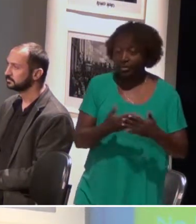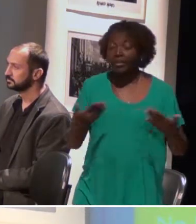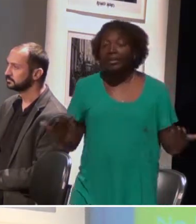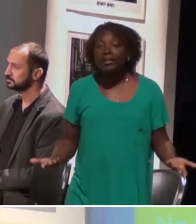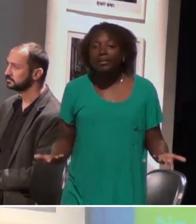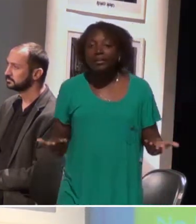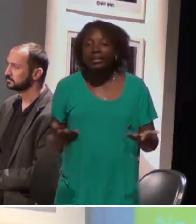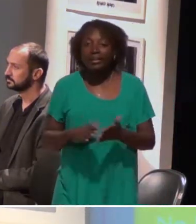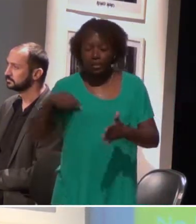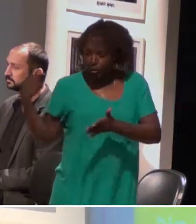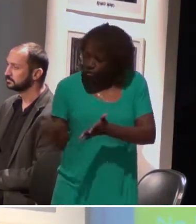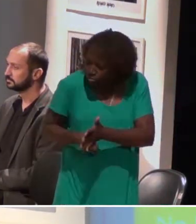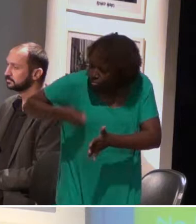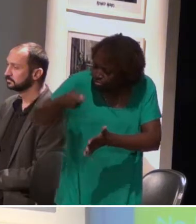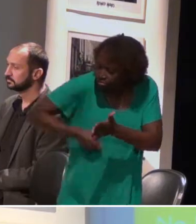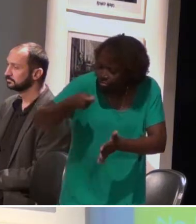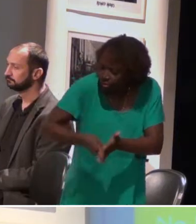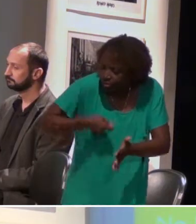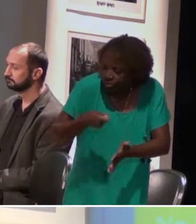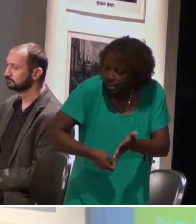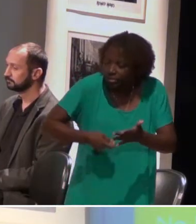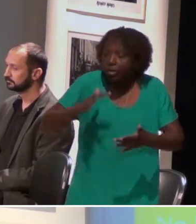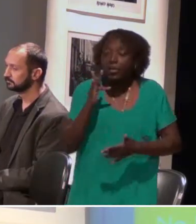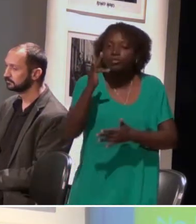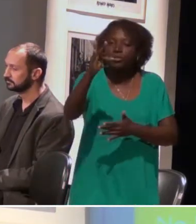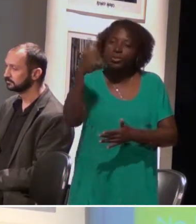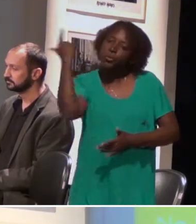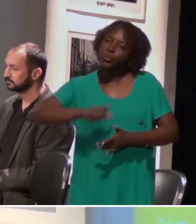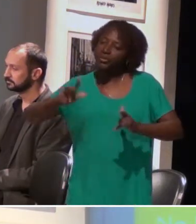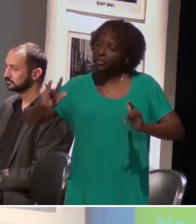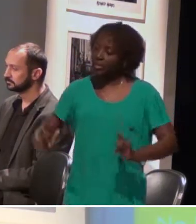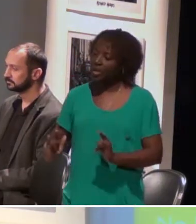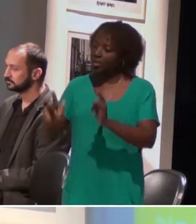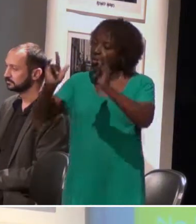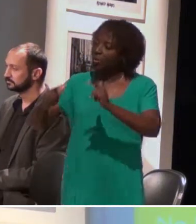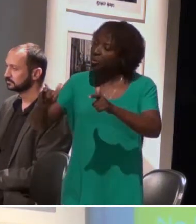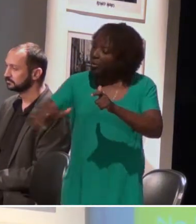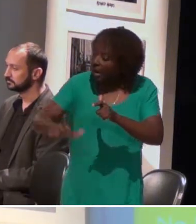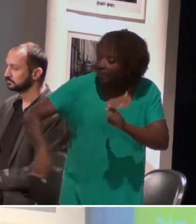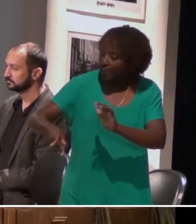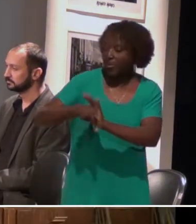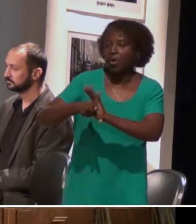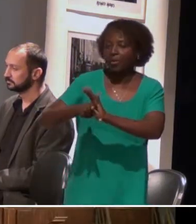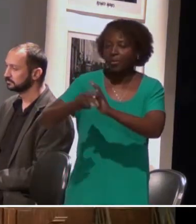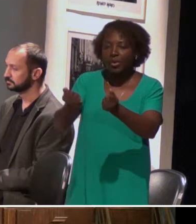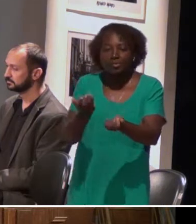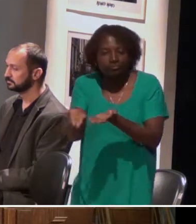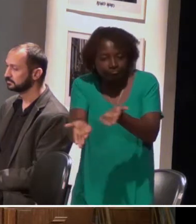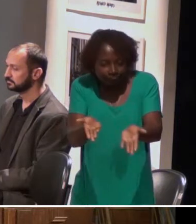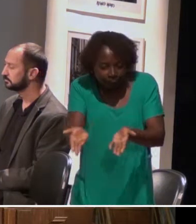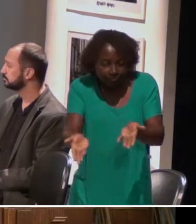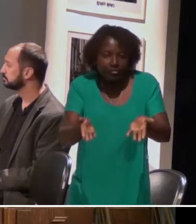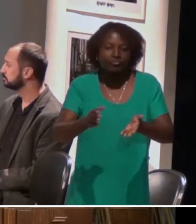luta e tem a perspectiva de ter uma estrutura, um espaço próprio para poder atender a nossa